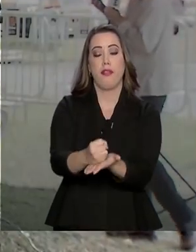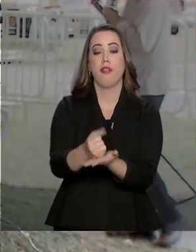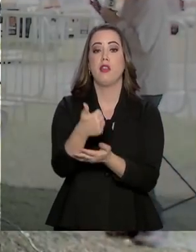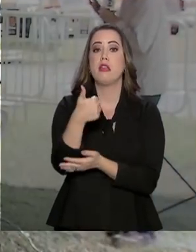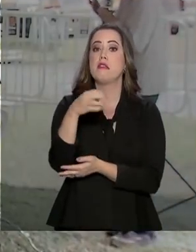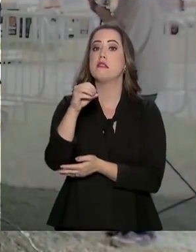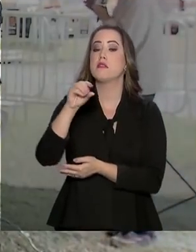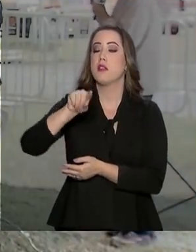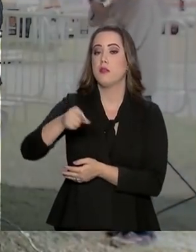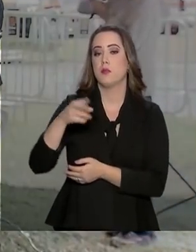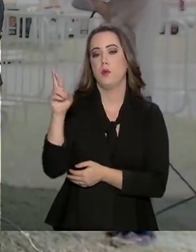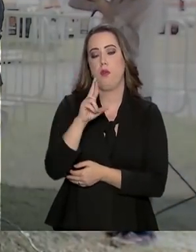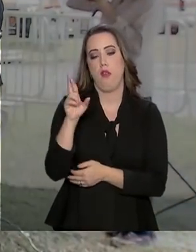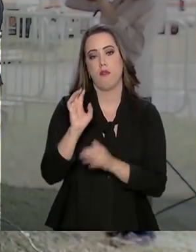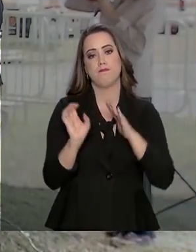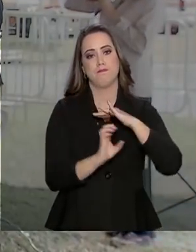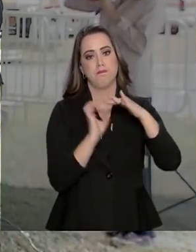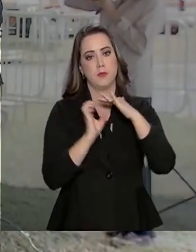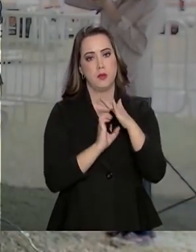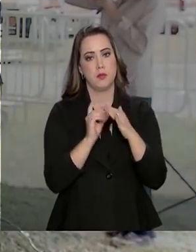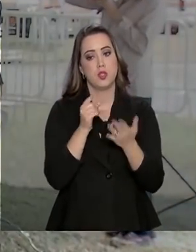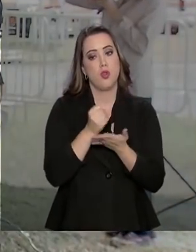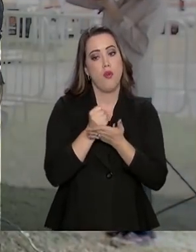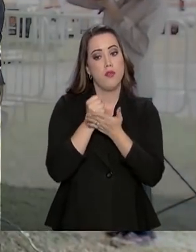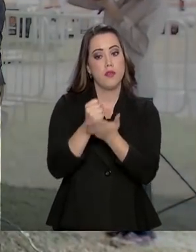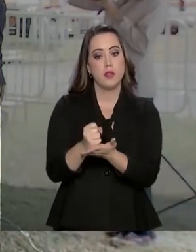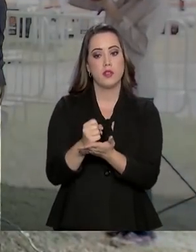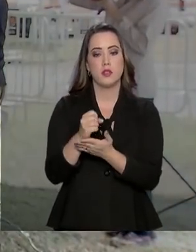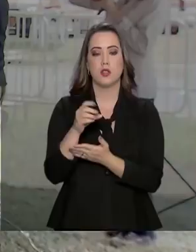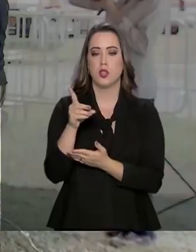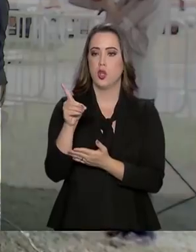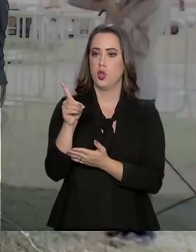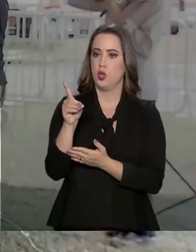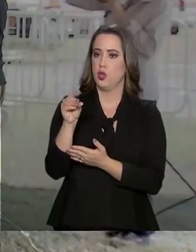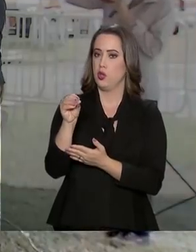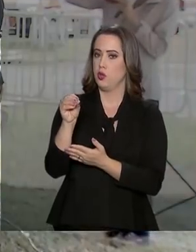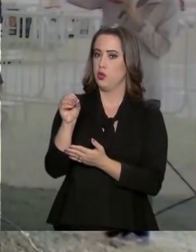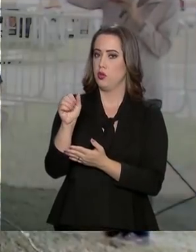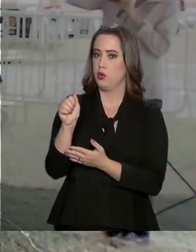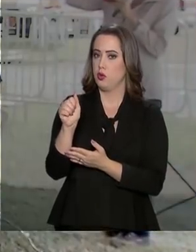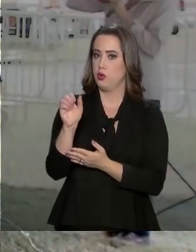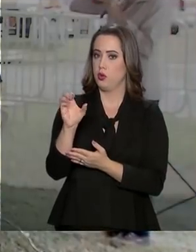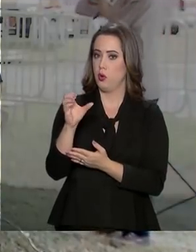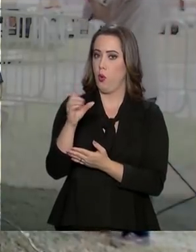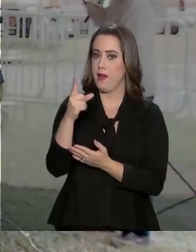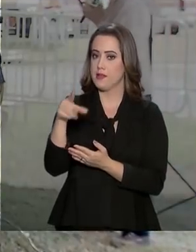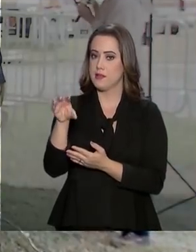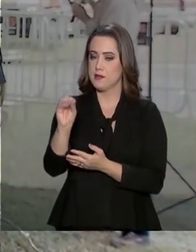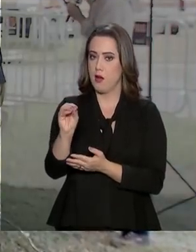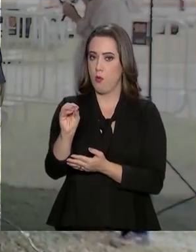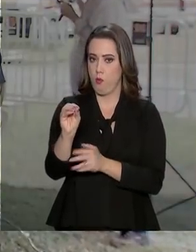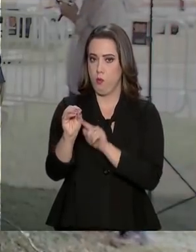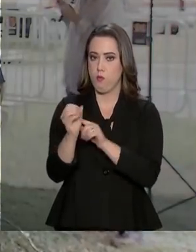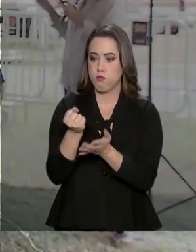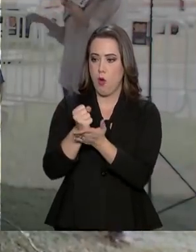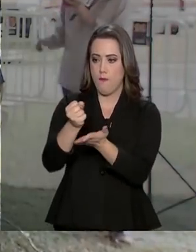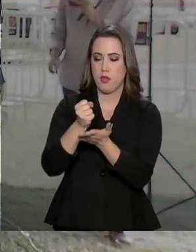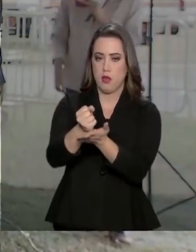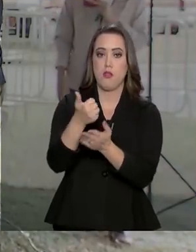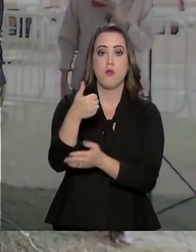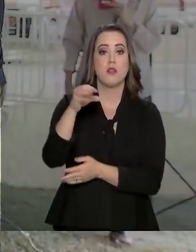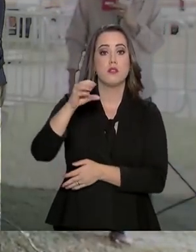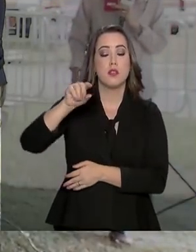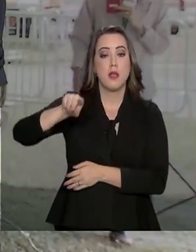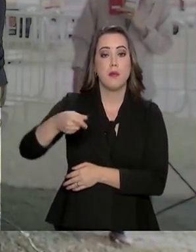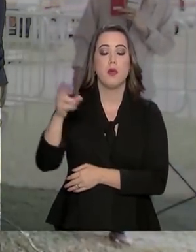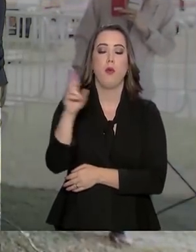reais da empresa lembrando que essa é uma doação, não é ainda a indenização que a empresa pode ter de pagar aos parentes das